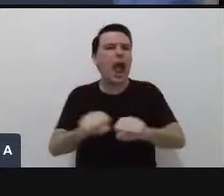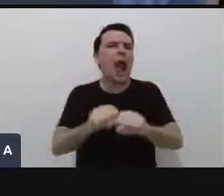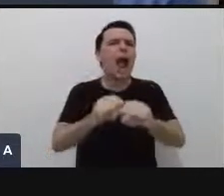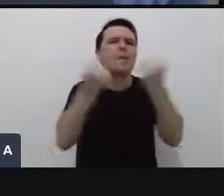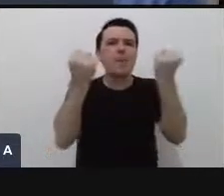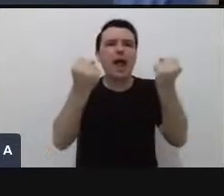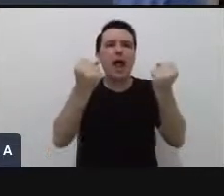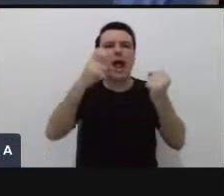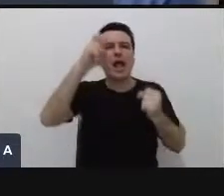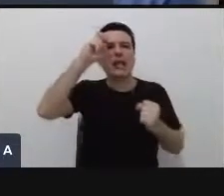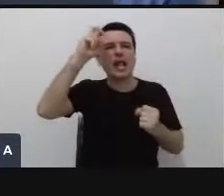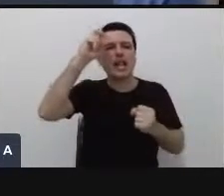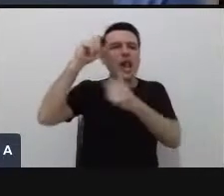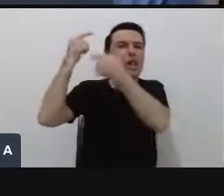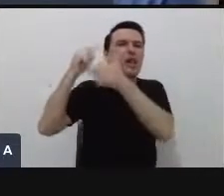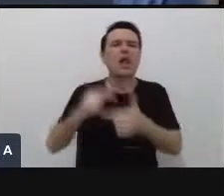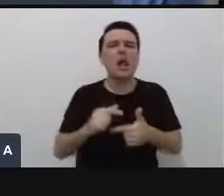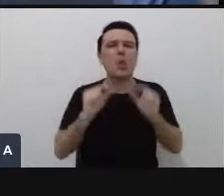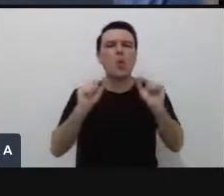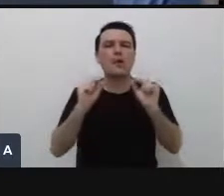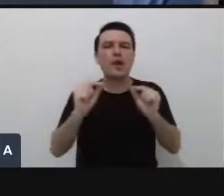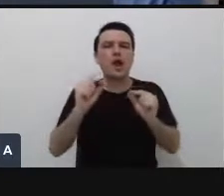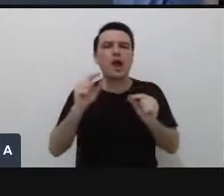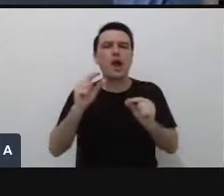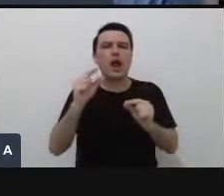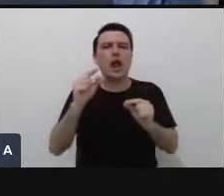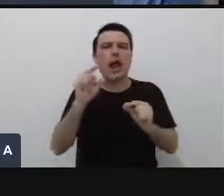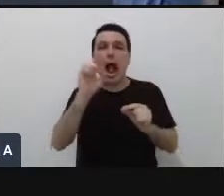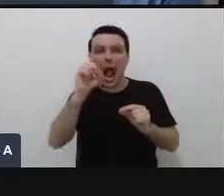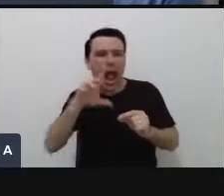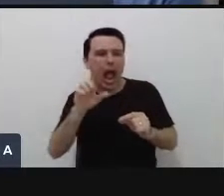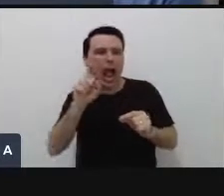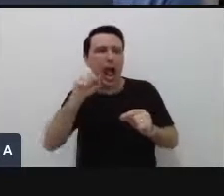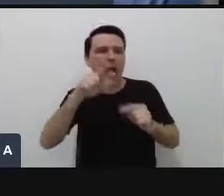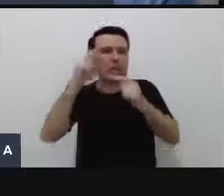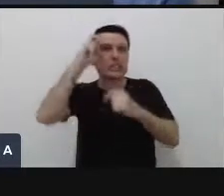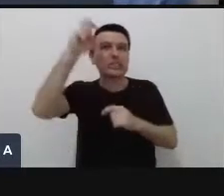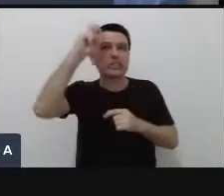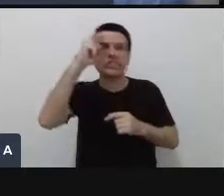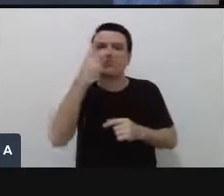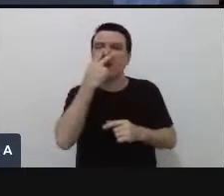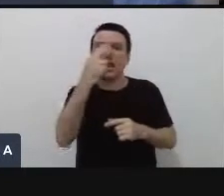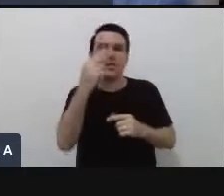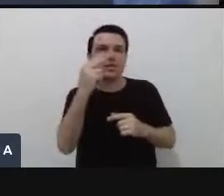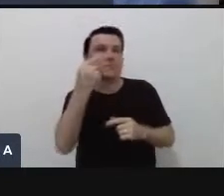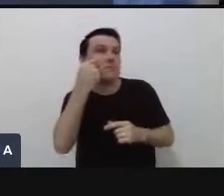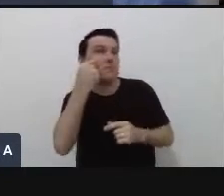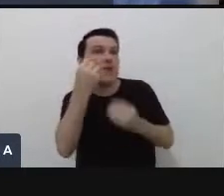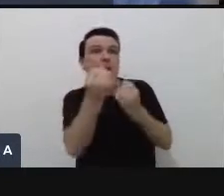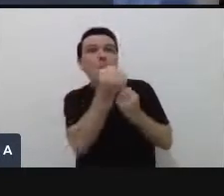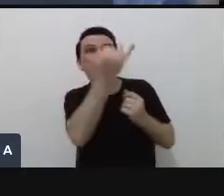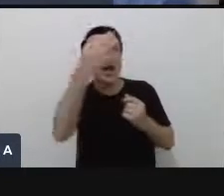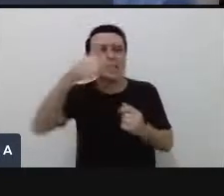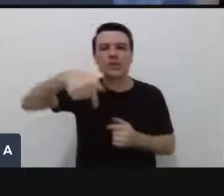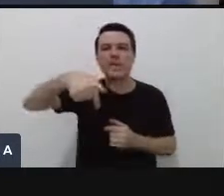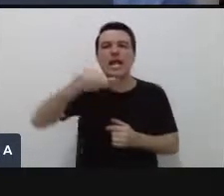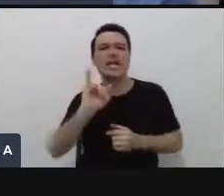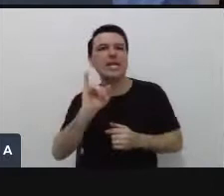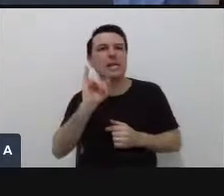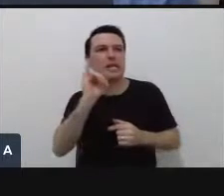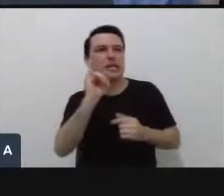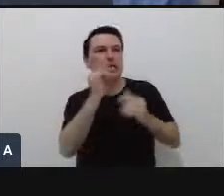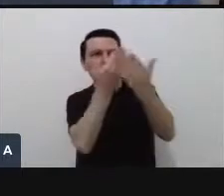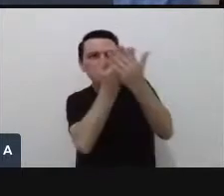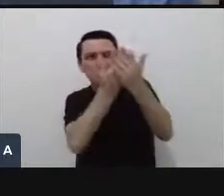como uma coisa exclusivamente lógico-matemática medida por meio do QI. E ele explicita, então,